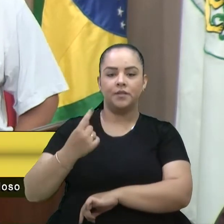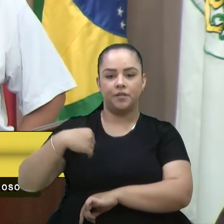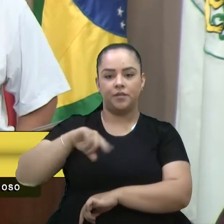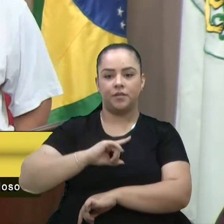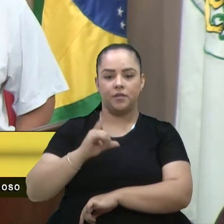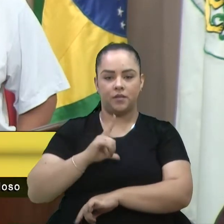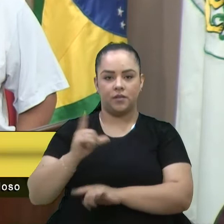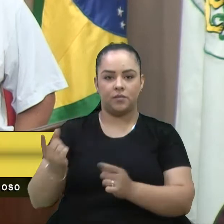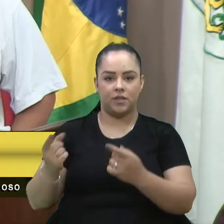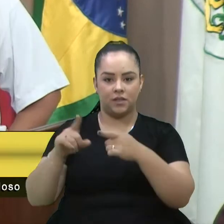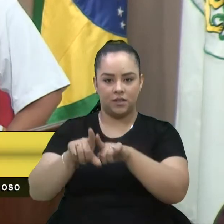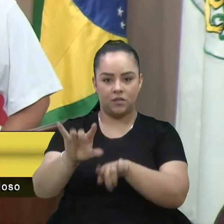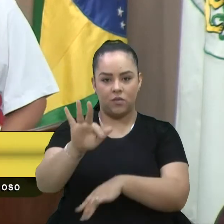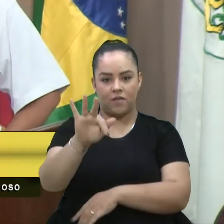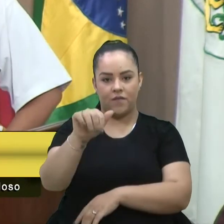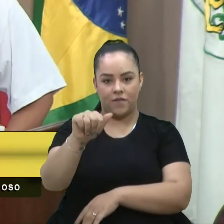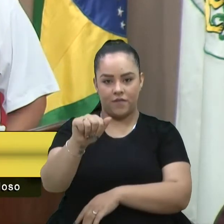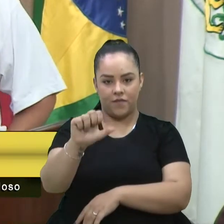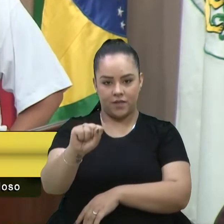nós temos com a FAS.